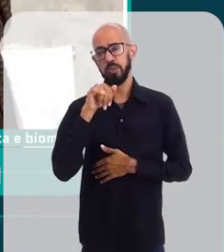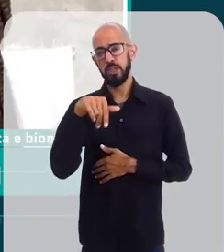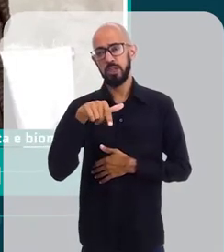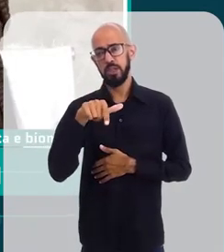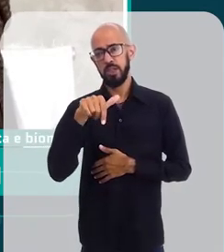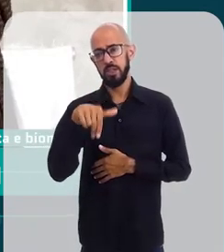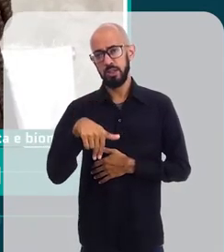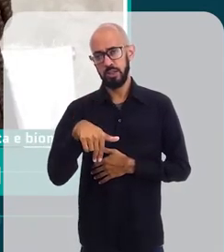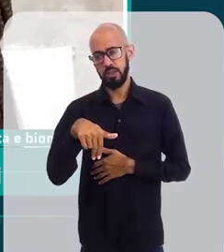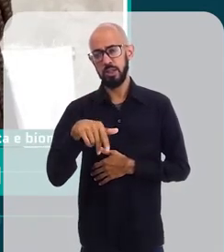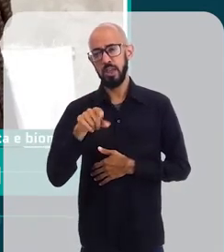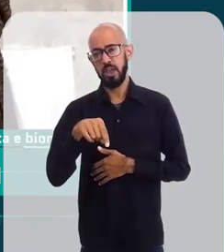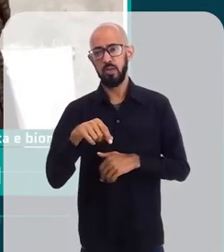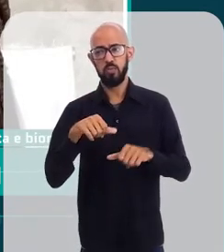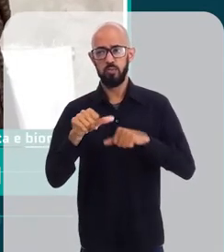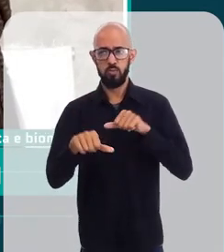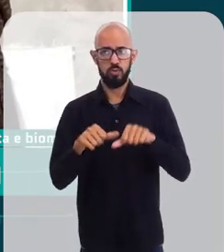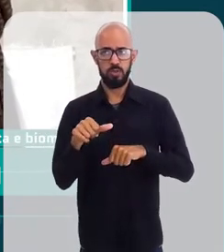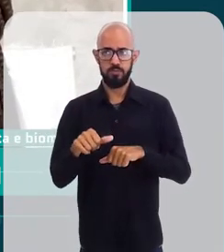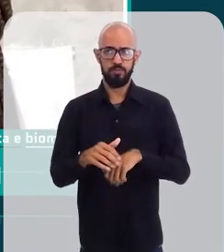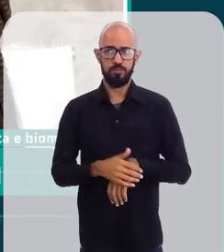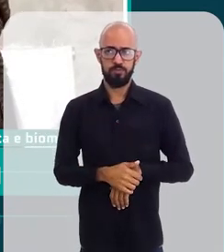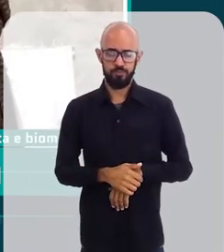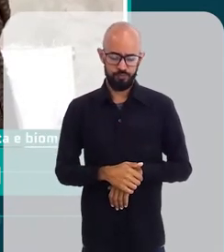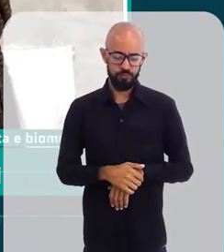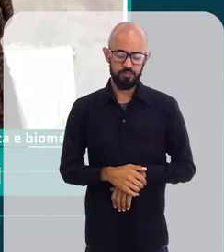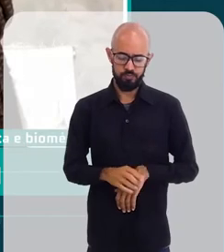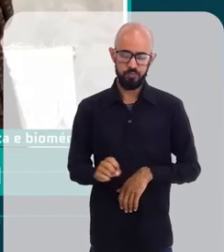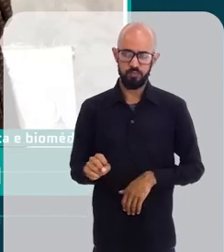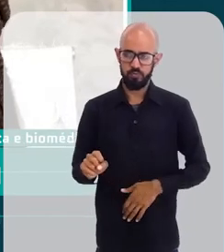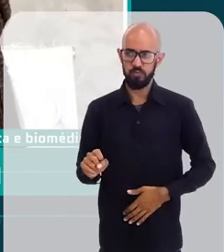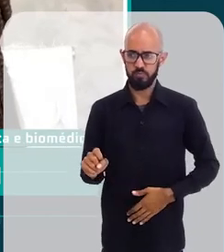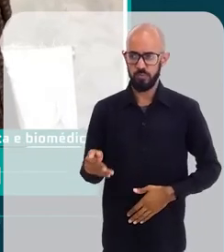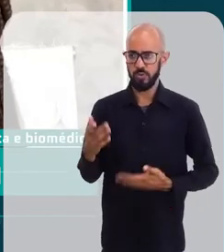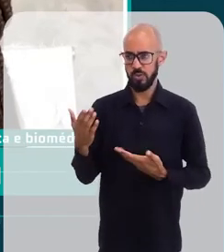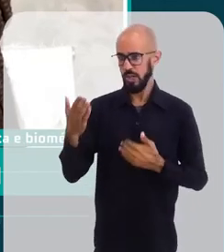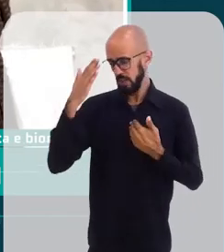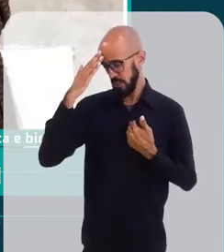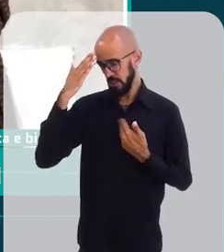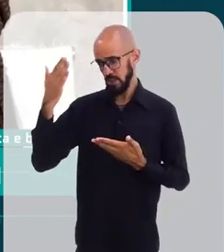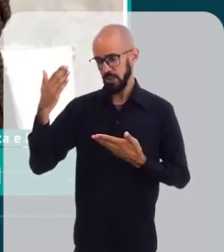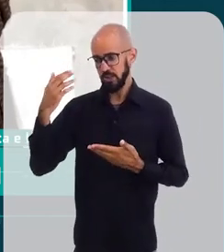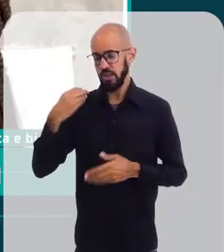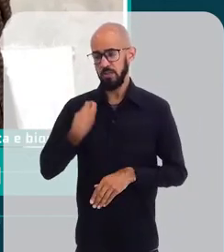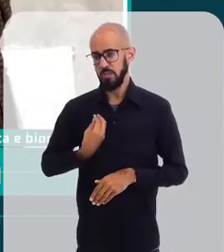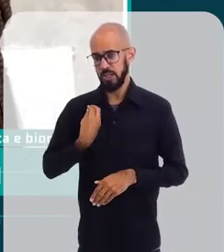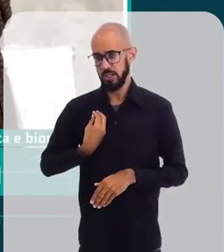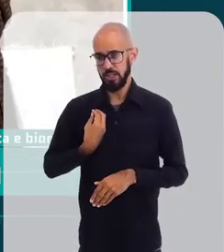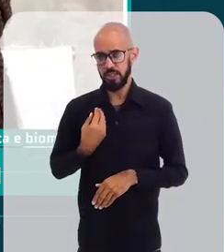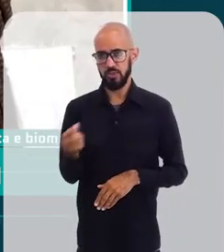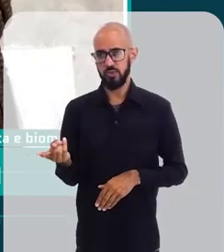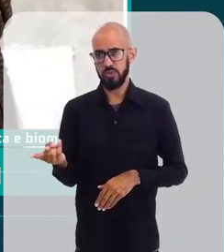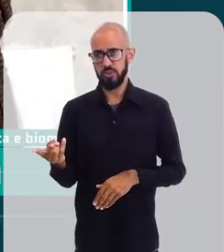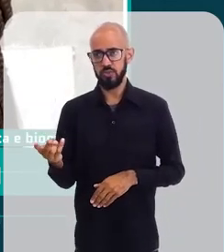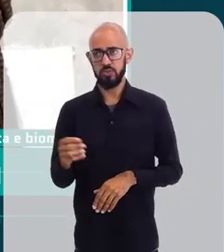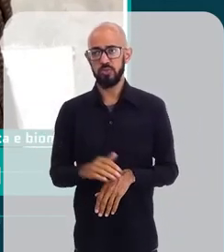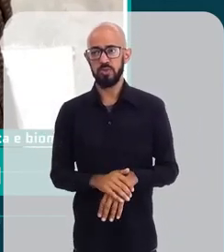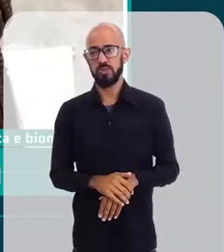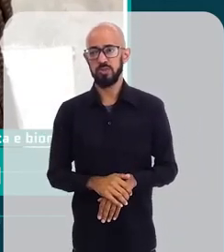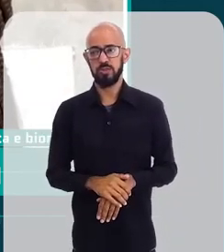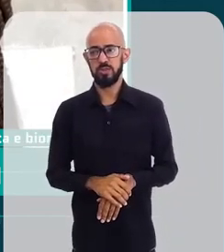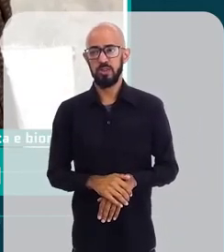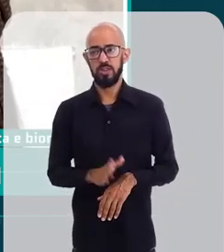Aí que é a diferença. O fazer é que muda. Aí que muda. Gente, eu quero agradecer muito a presença de vocês, né?